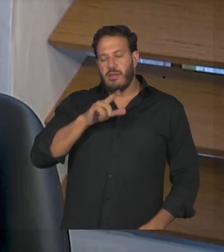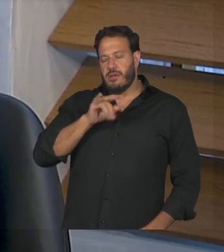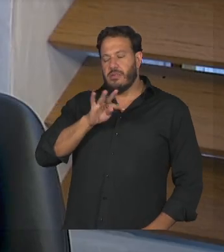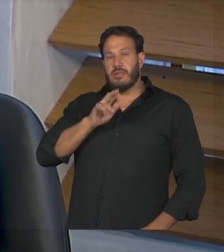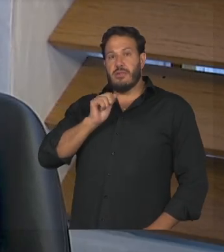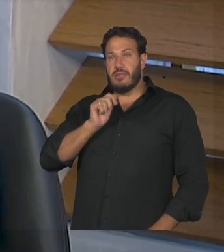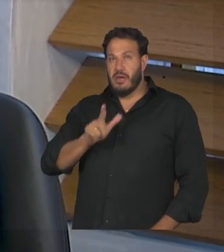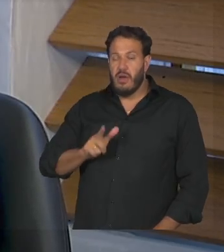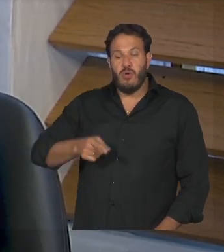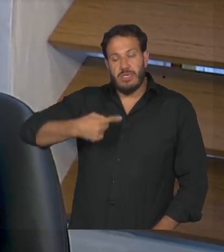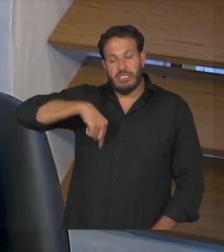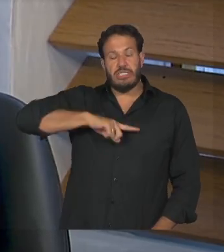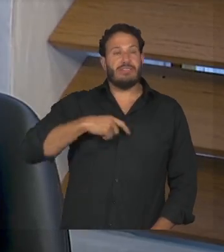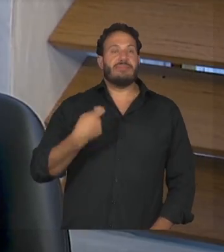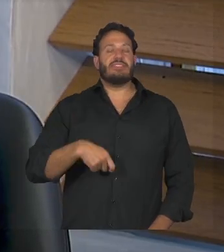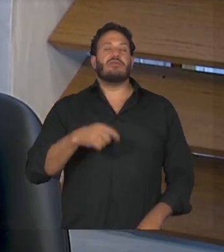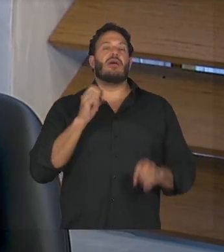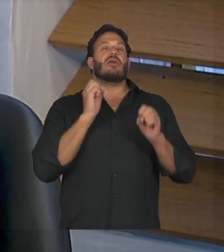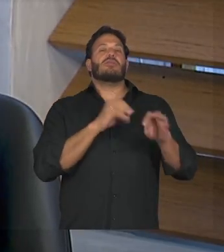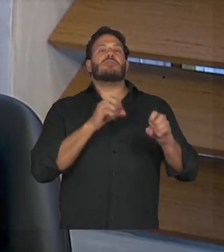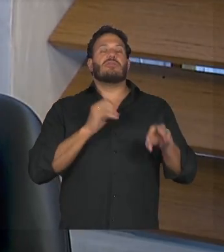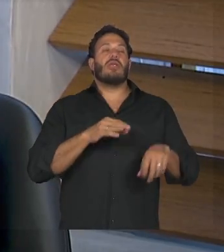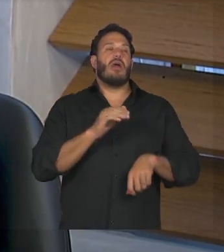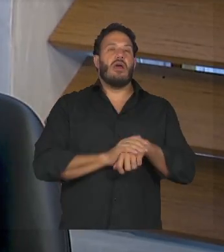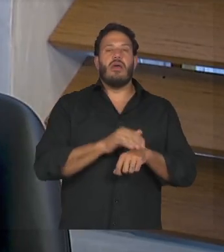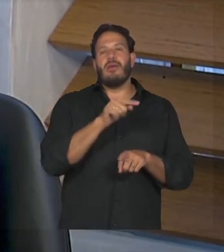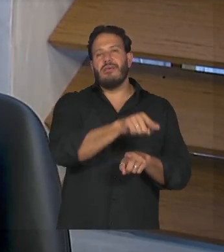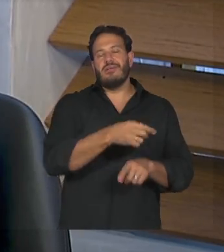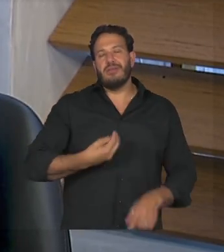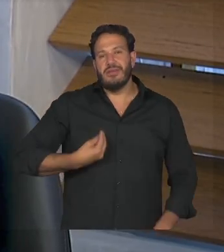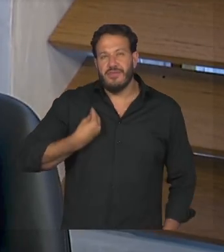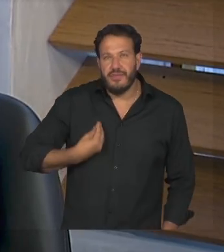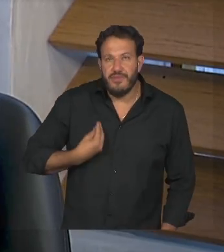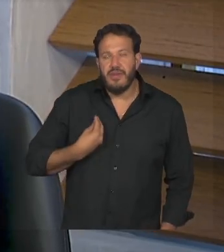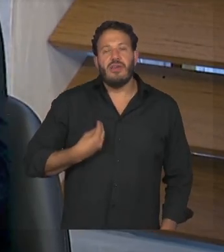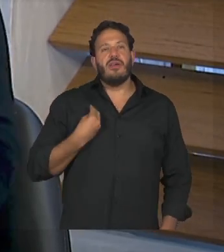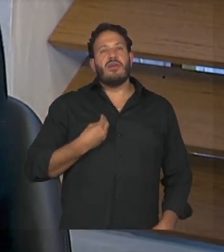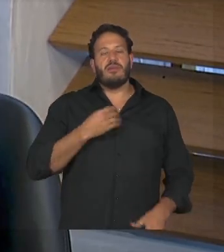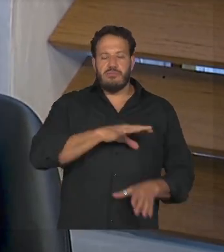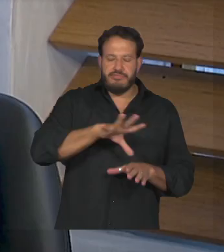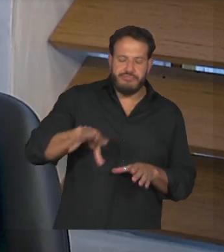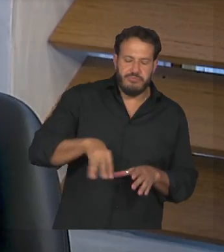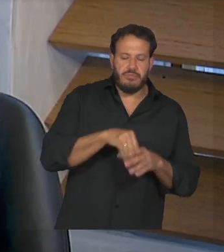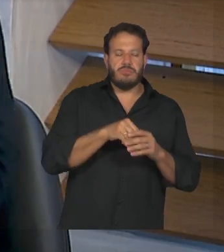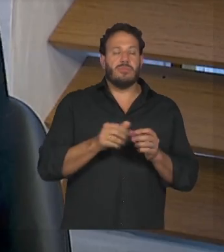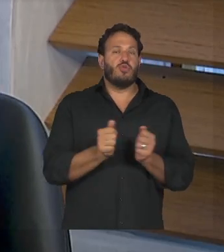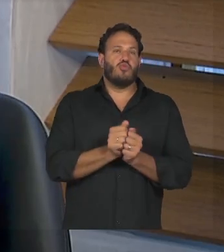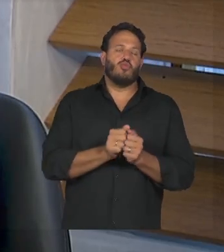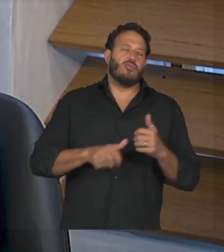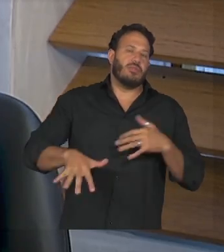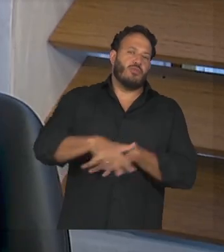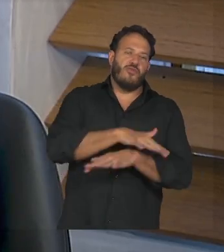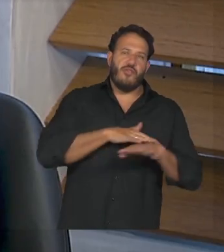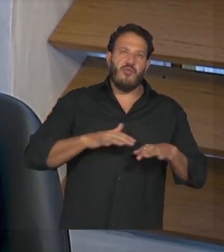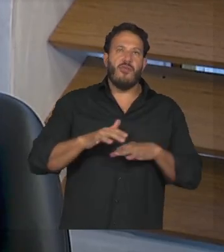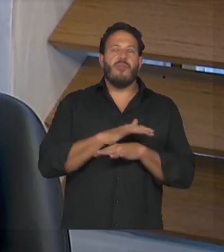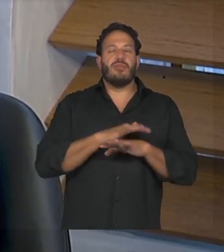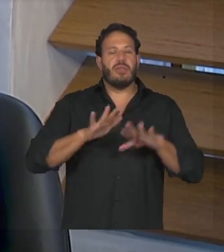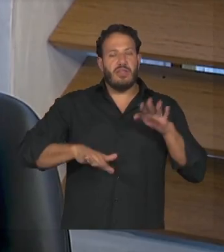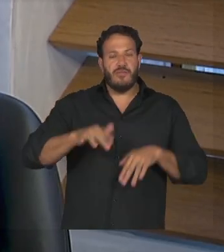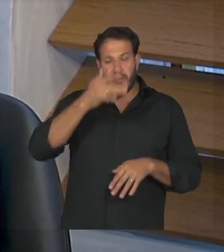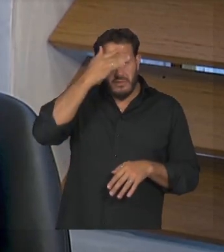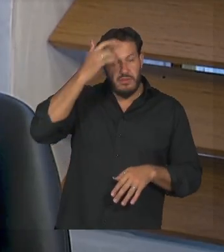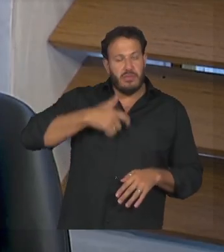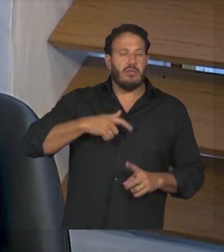precisa ensiná-lo a viver né é dentro desse mundo que os neurotípicos